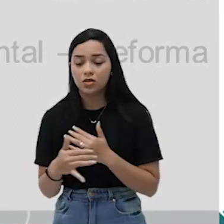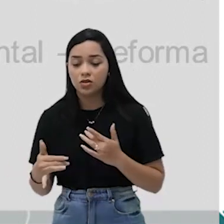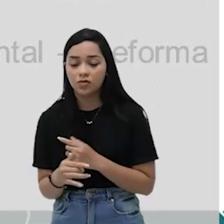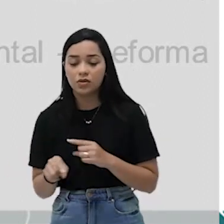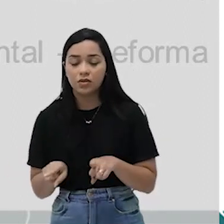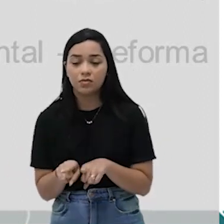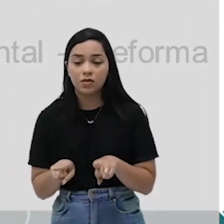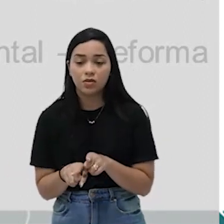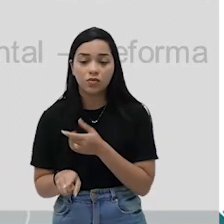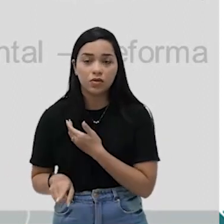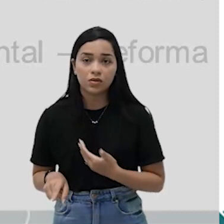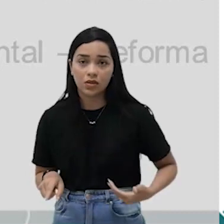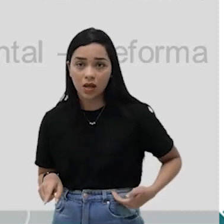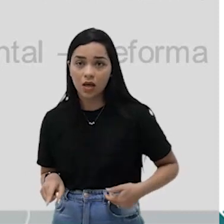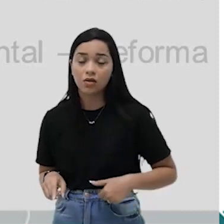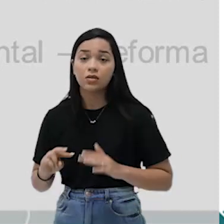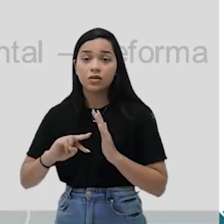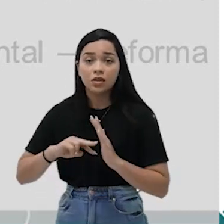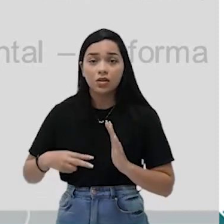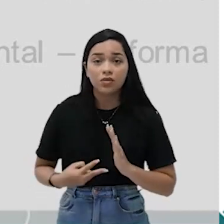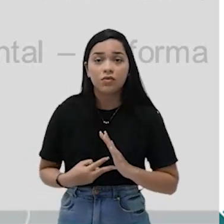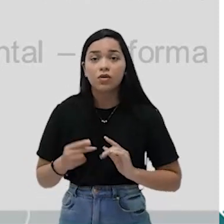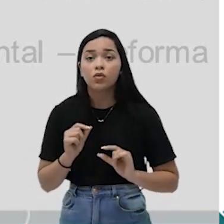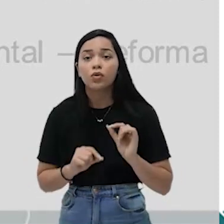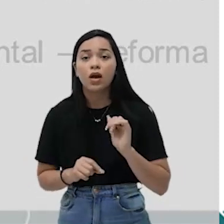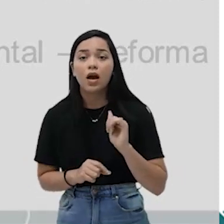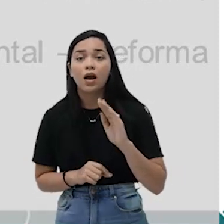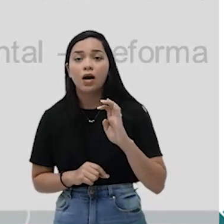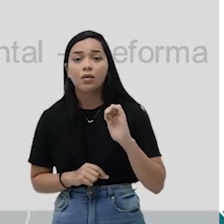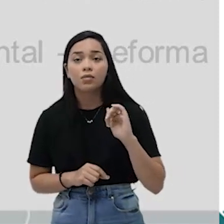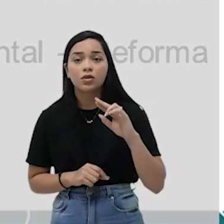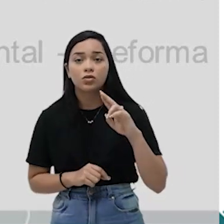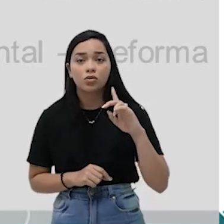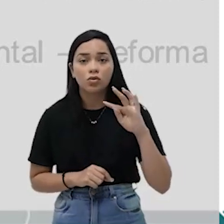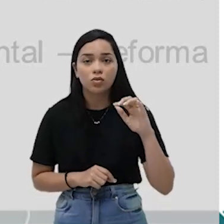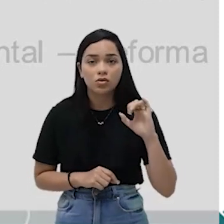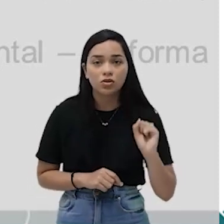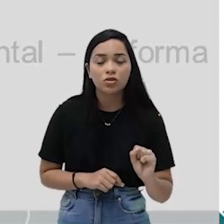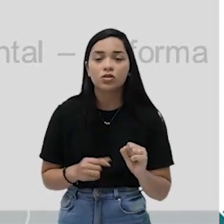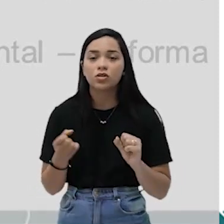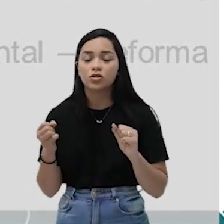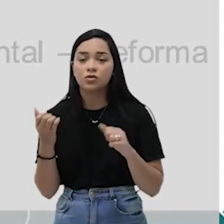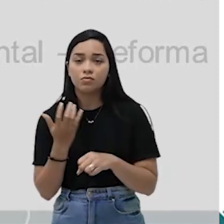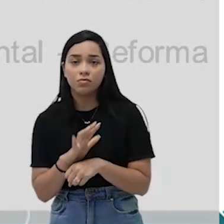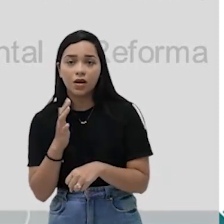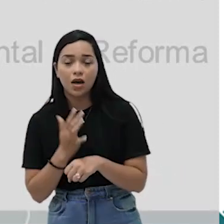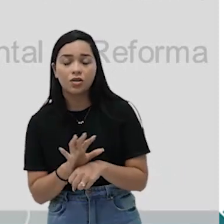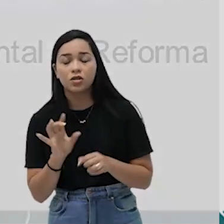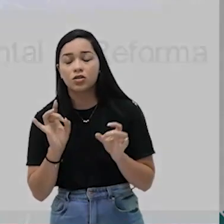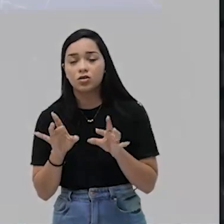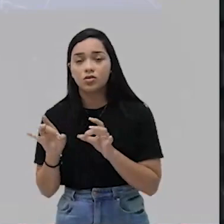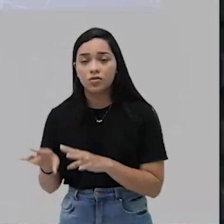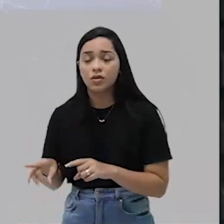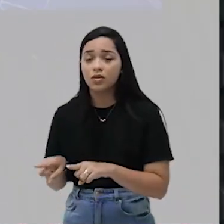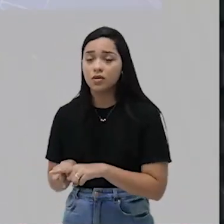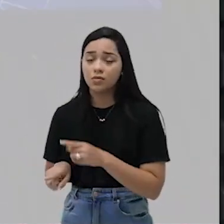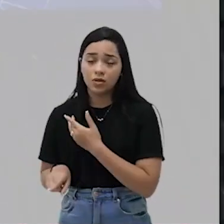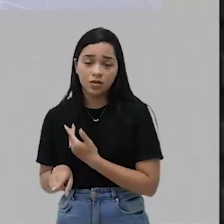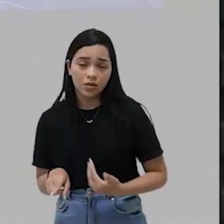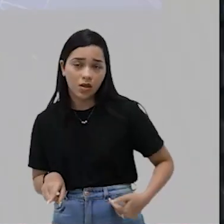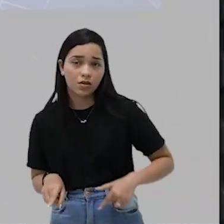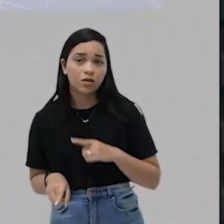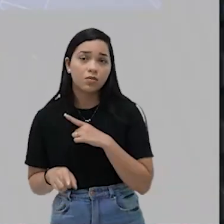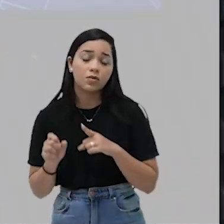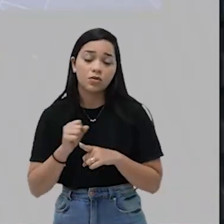E o Estado moderno significa o Estado absolutista, o Estado de práticas mercantilistas, o Estado de uma